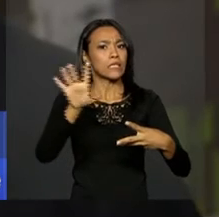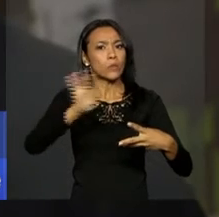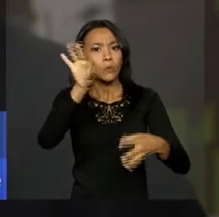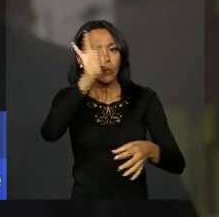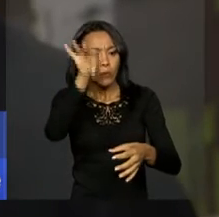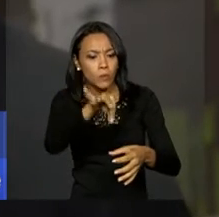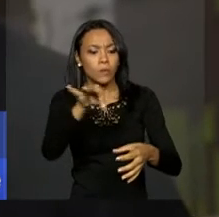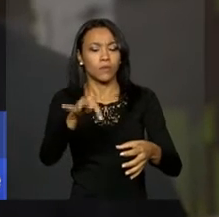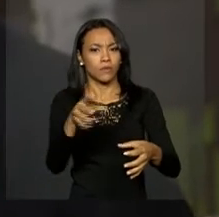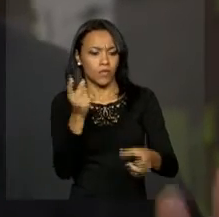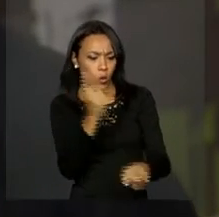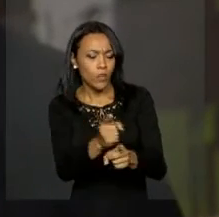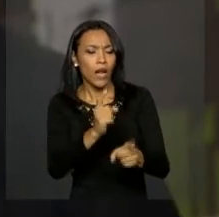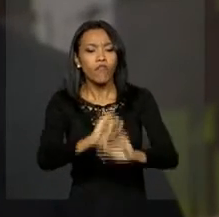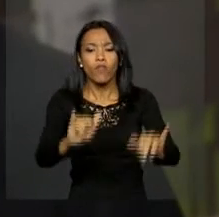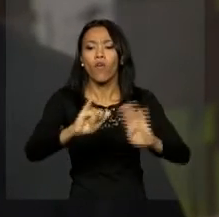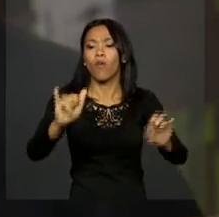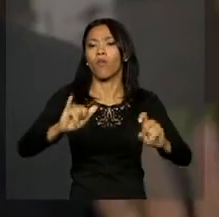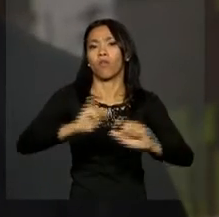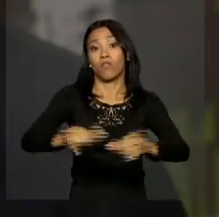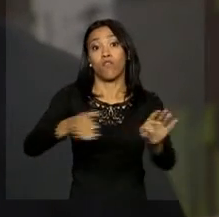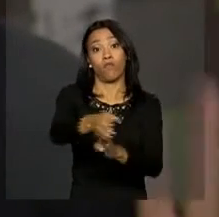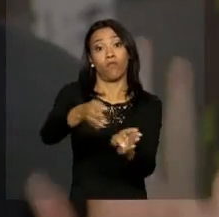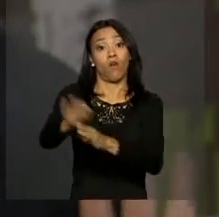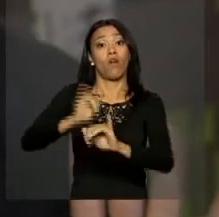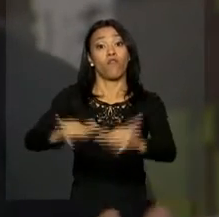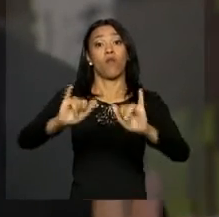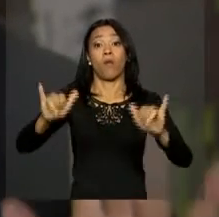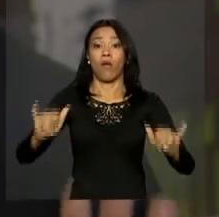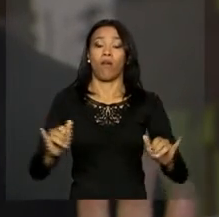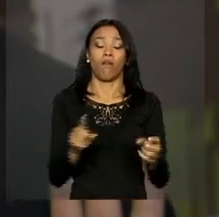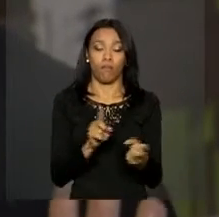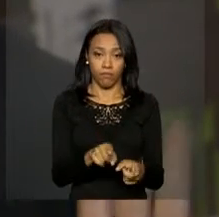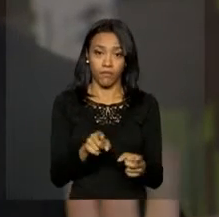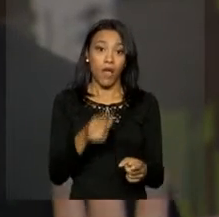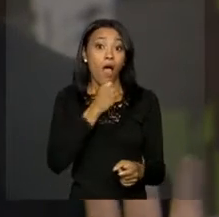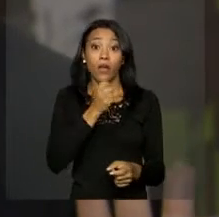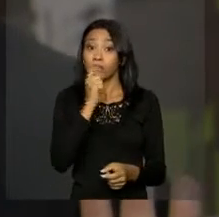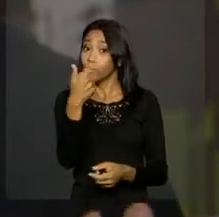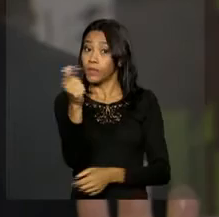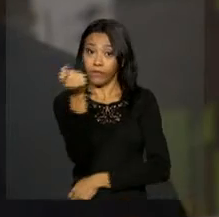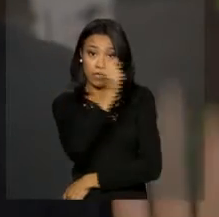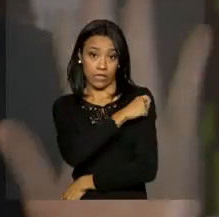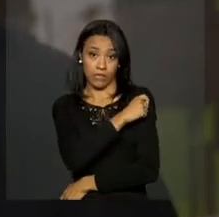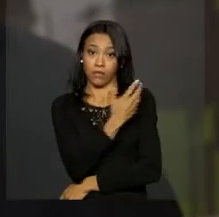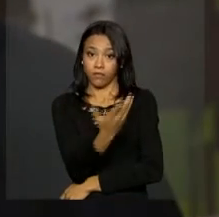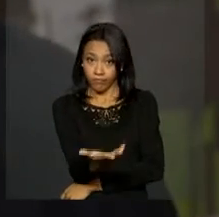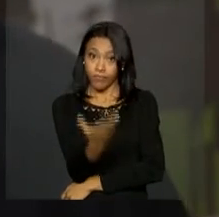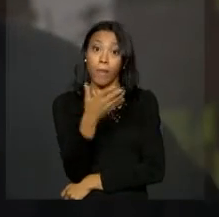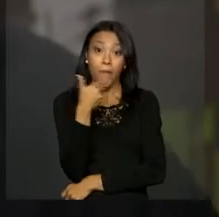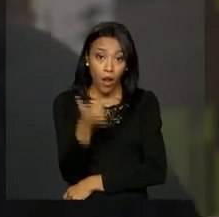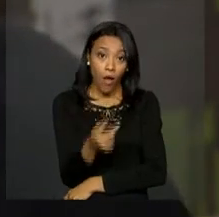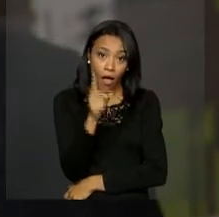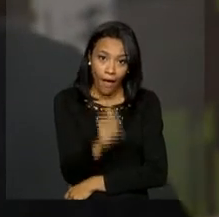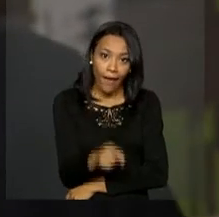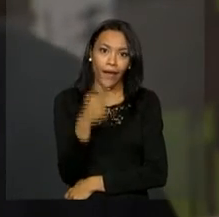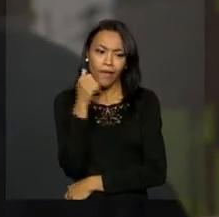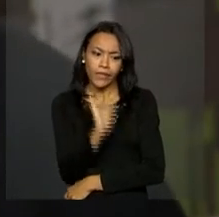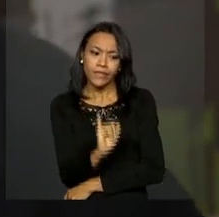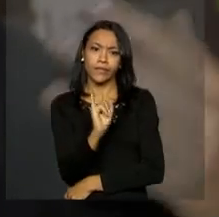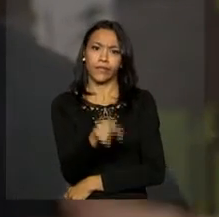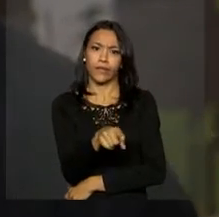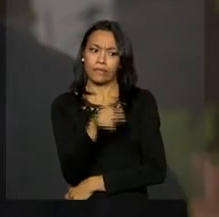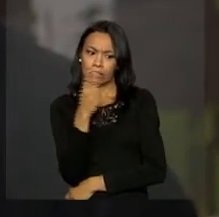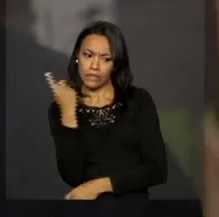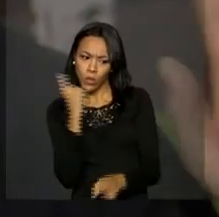população para que a gente possa controlar esse mosquito. Não existe ainda vacina contra o zika. A melhor vacina é a gente acabar com esse